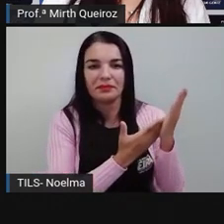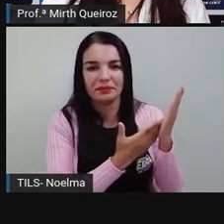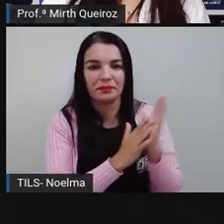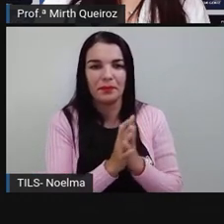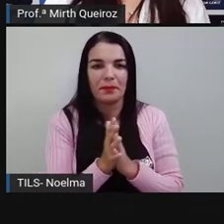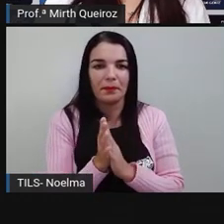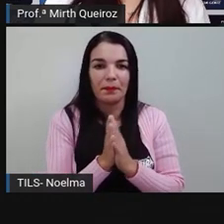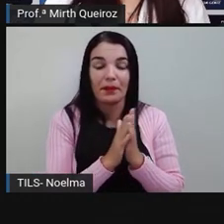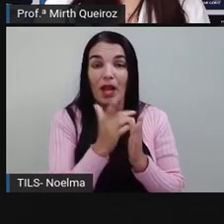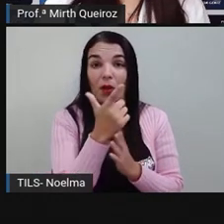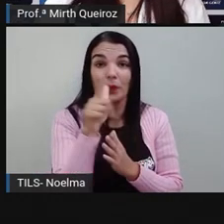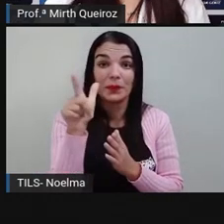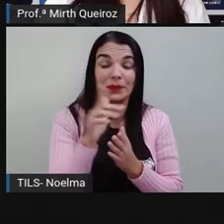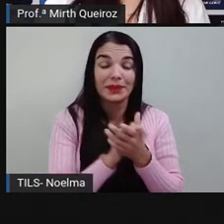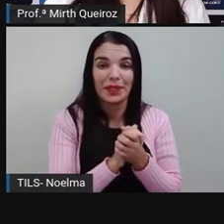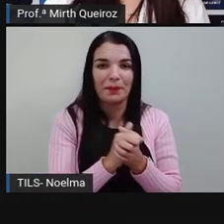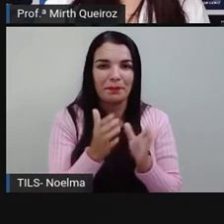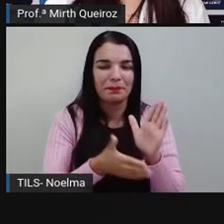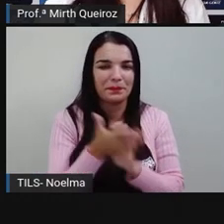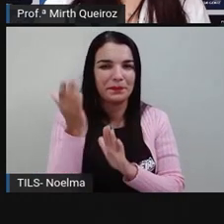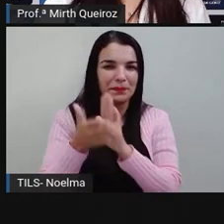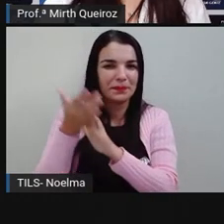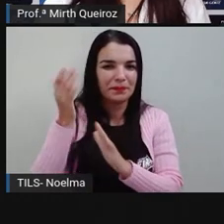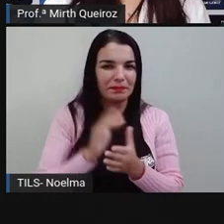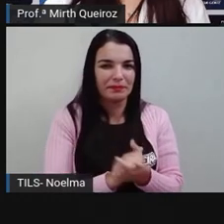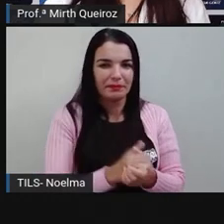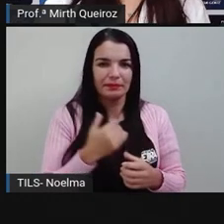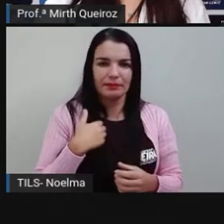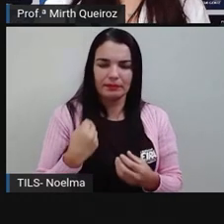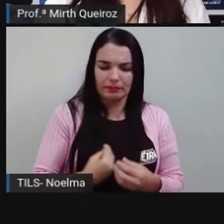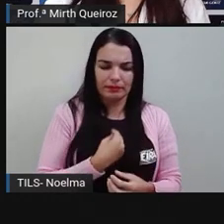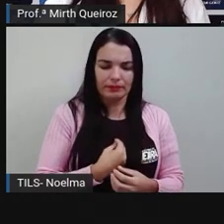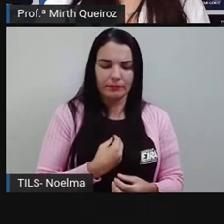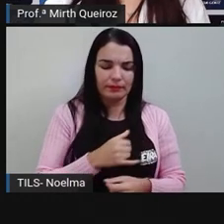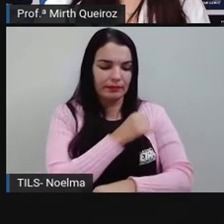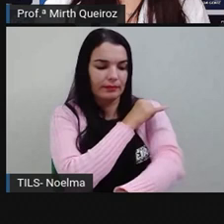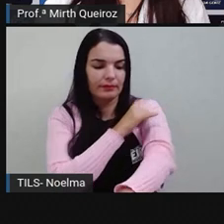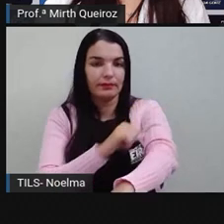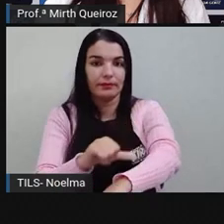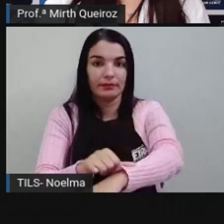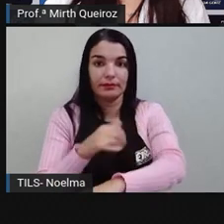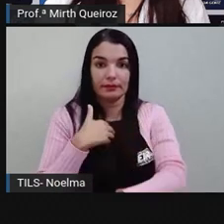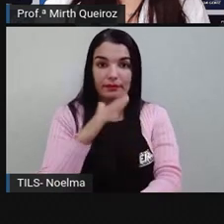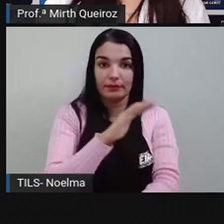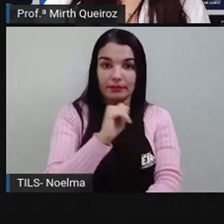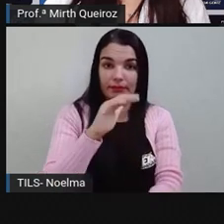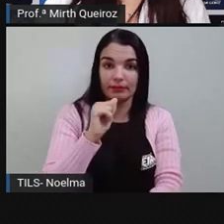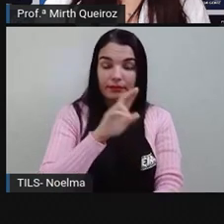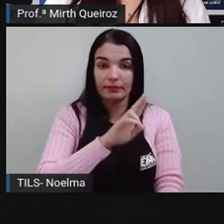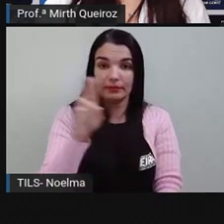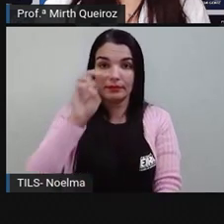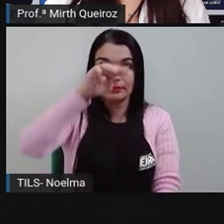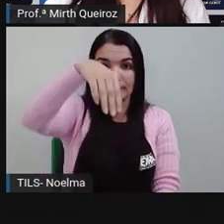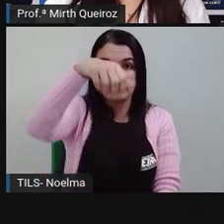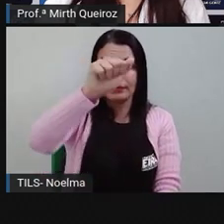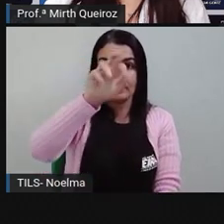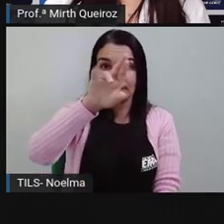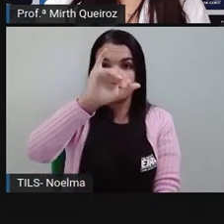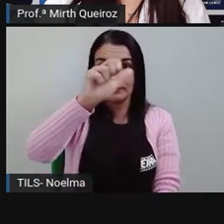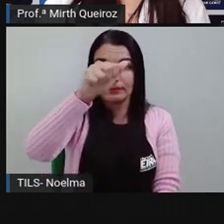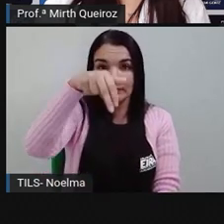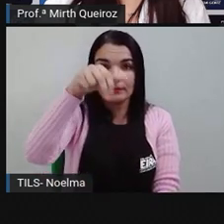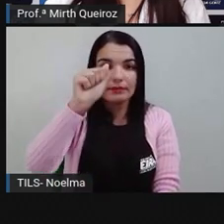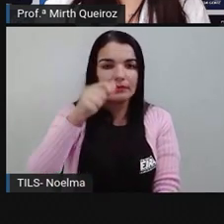Olha a próxima aventureira. Eu vivo no Rio de Janeiro e me chamo Mariana. Moro numa área que